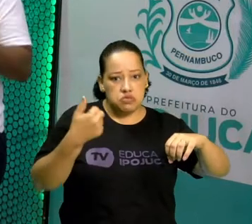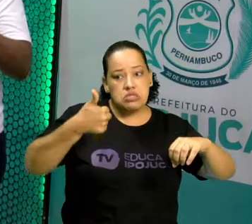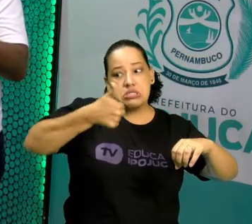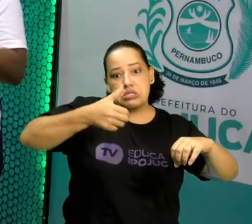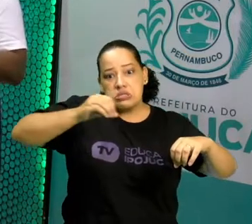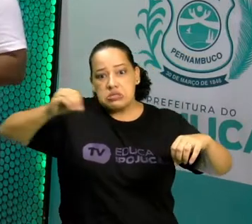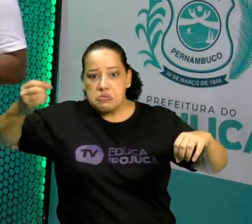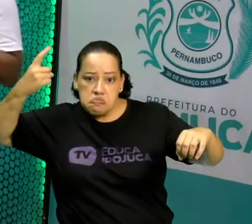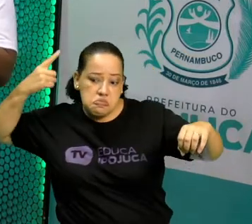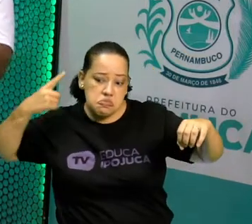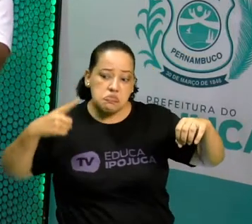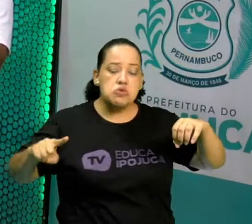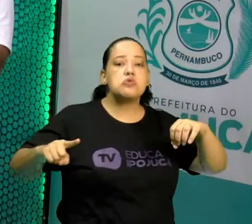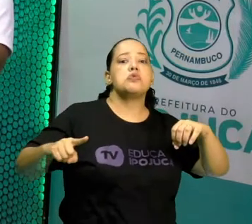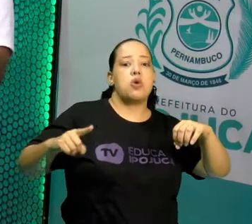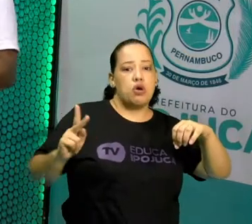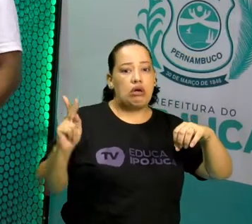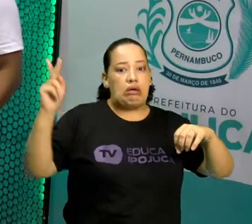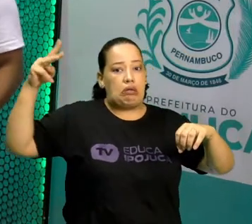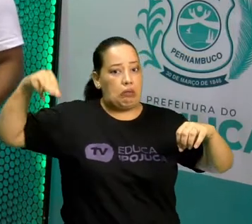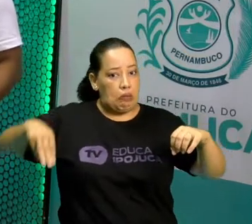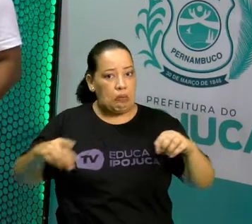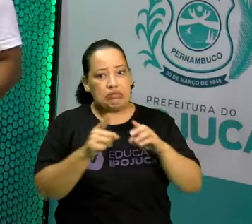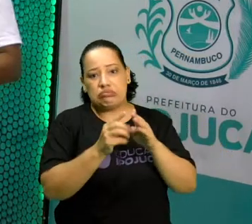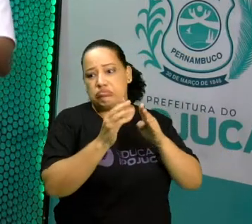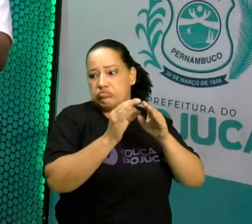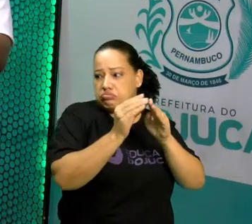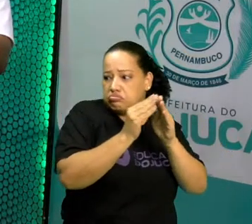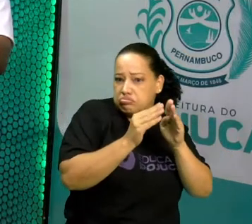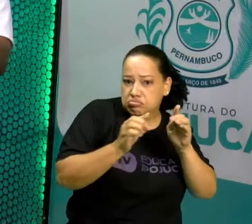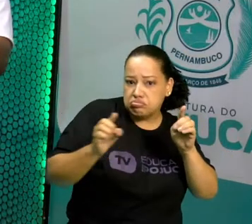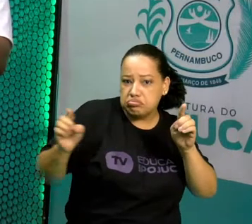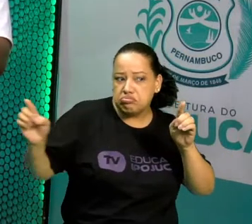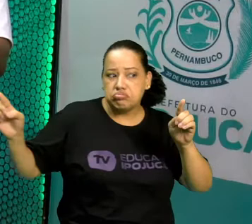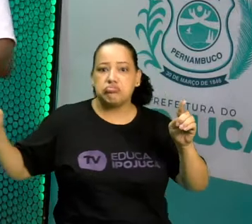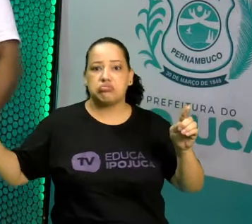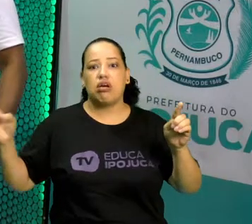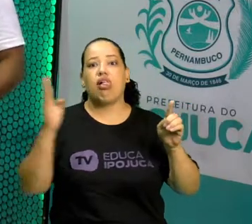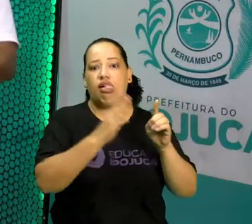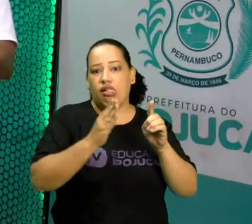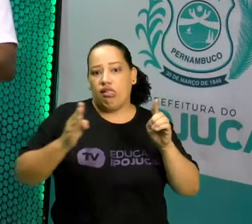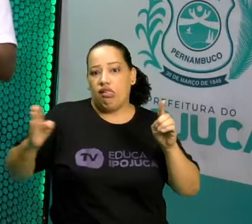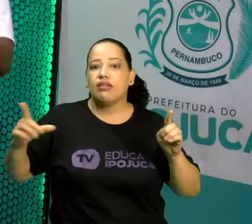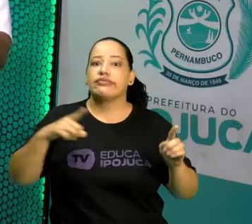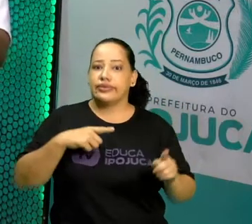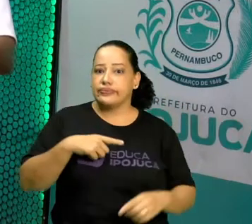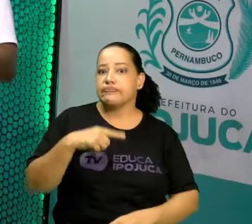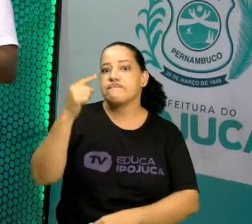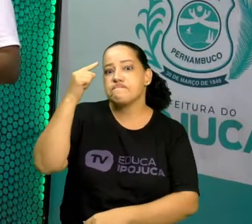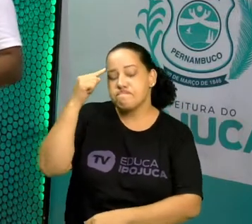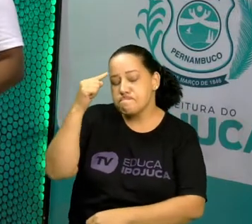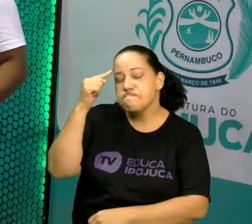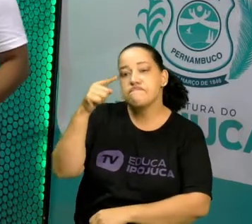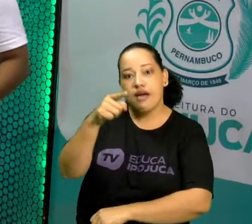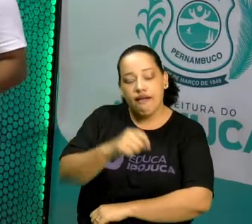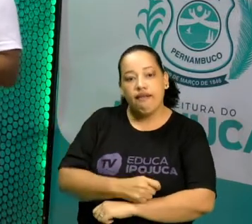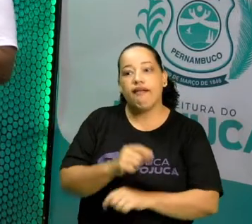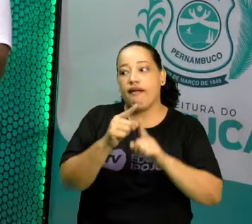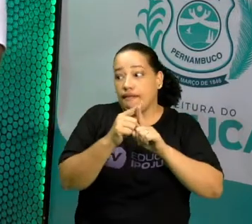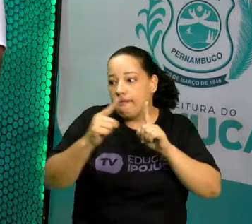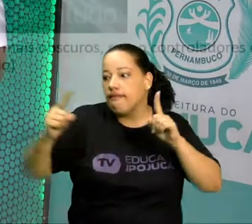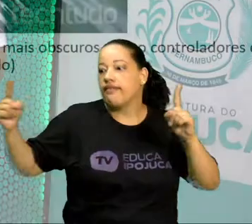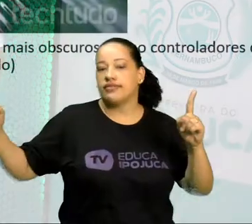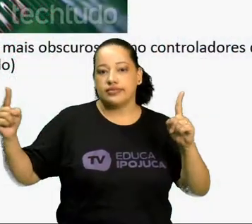Será que este número é muito grande? Pense um pouco. Vamos ver outro exemplo.